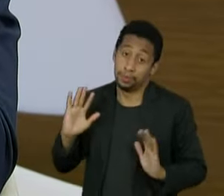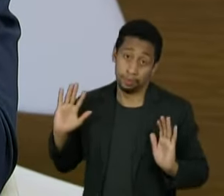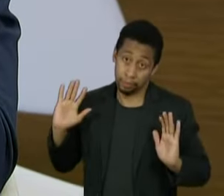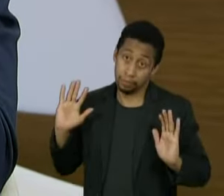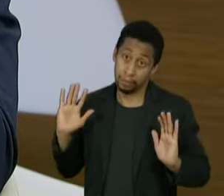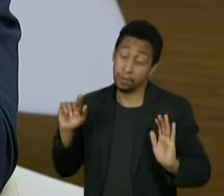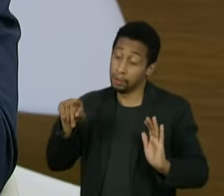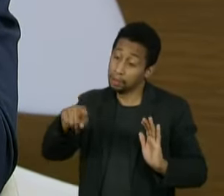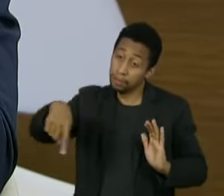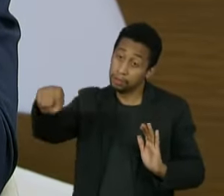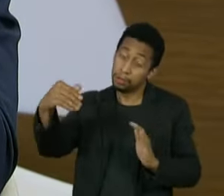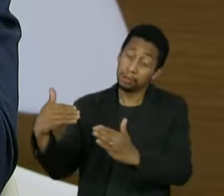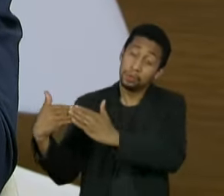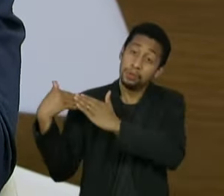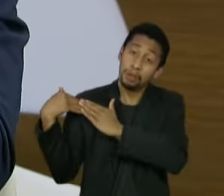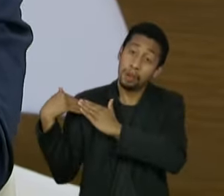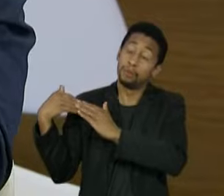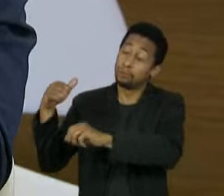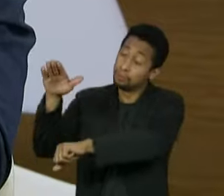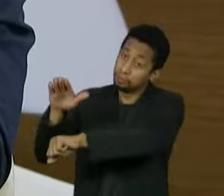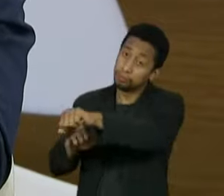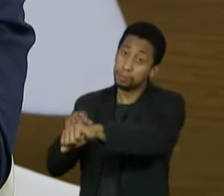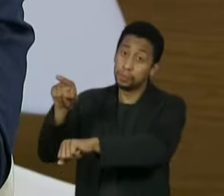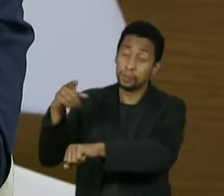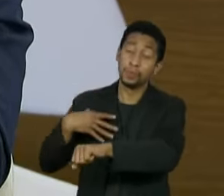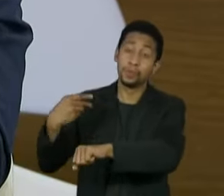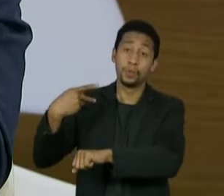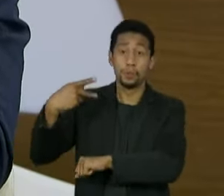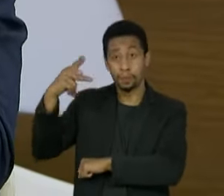eu não ficaria, vamos dizer assim,